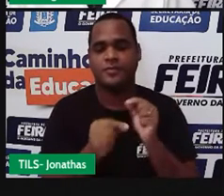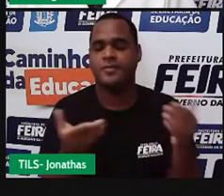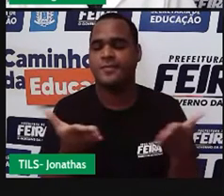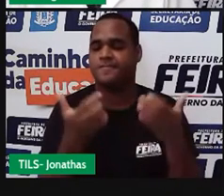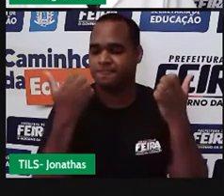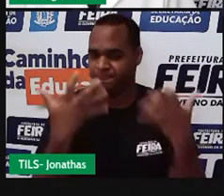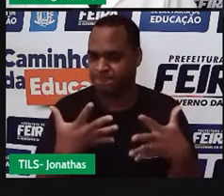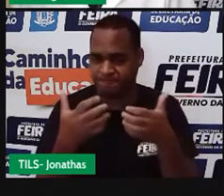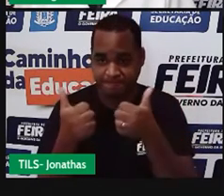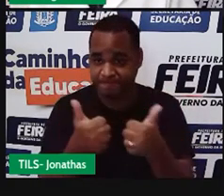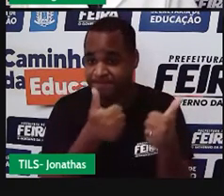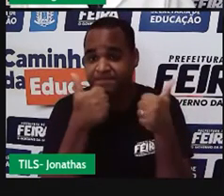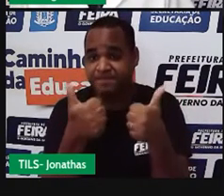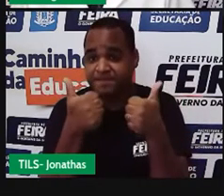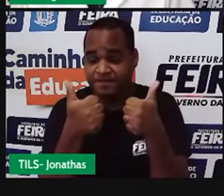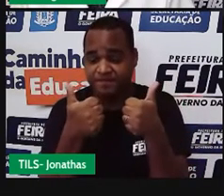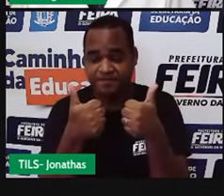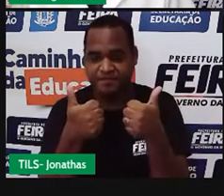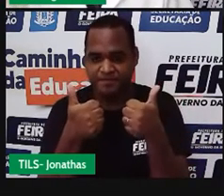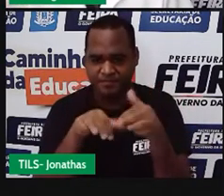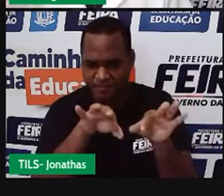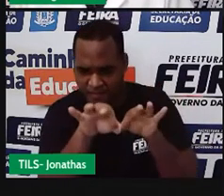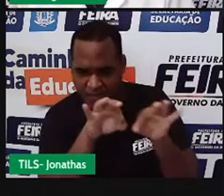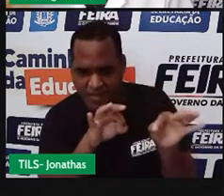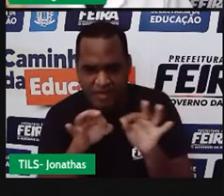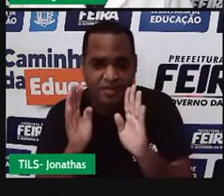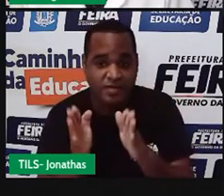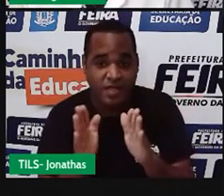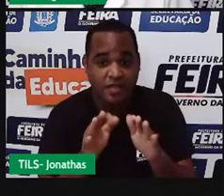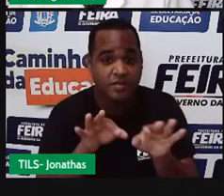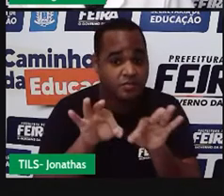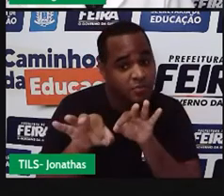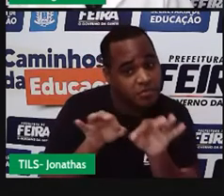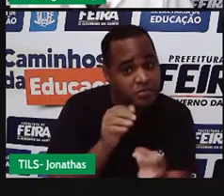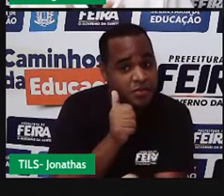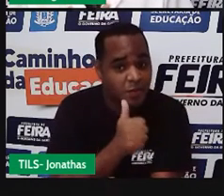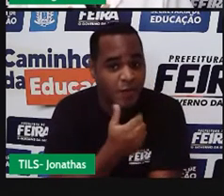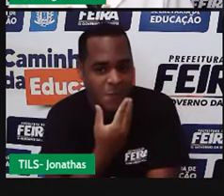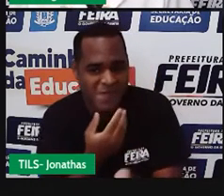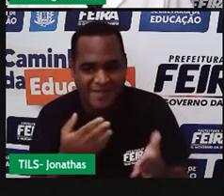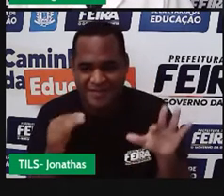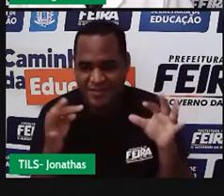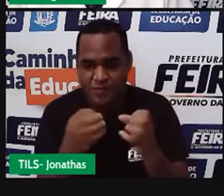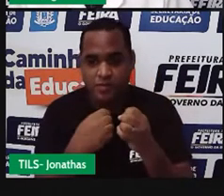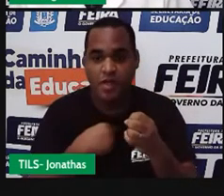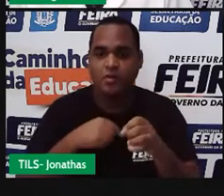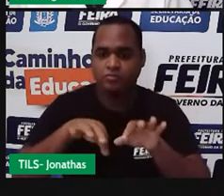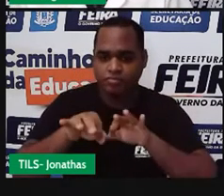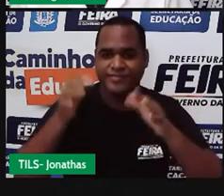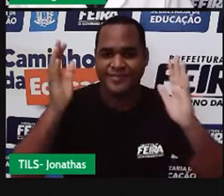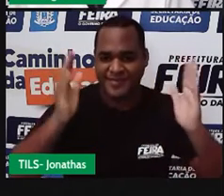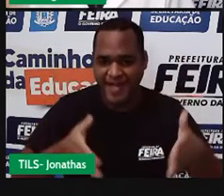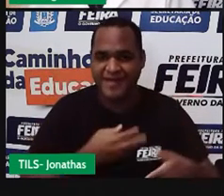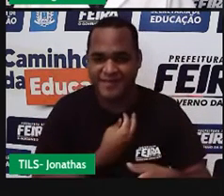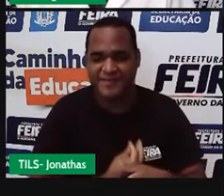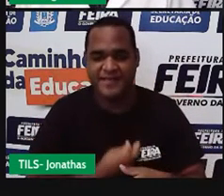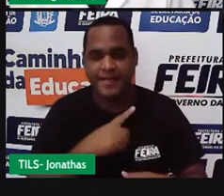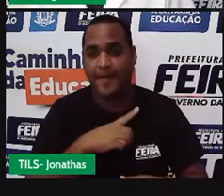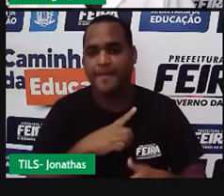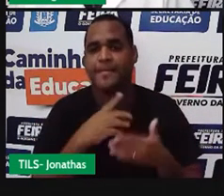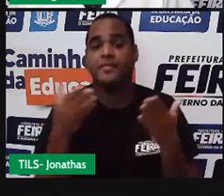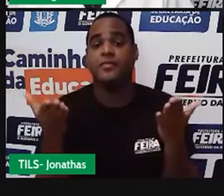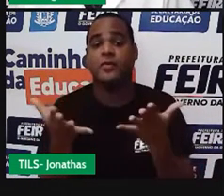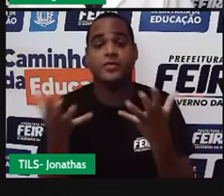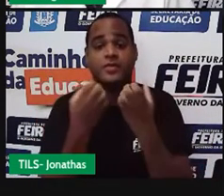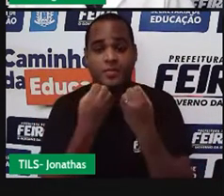Tá bom? Preparado? Preparada? Eu estou aqui a postos. Bom, e aí